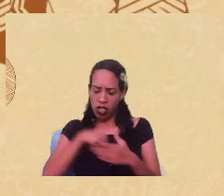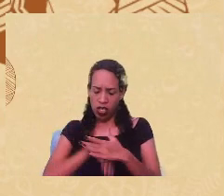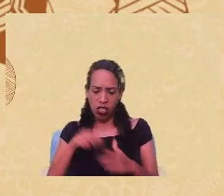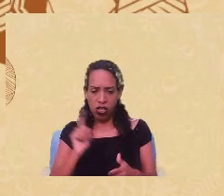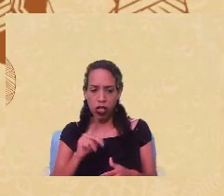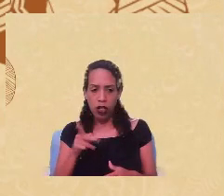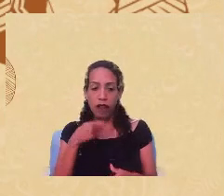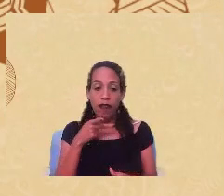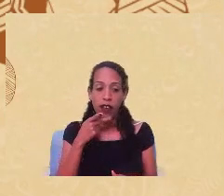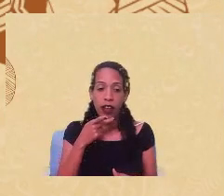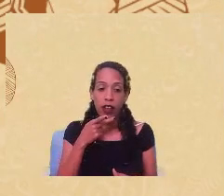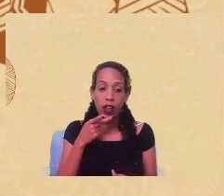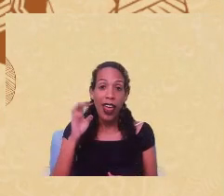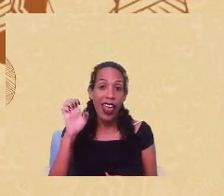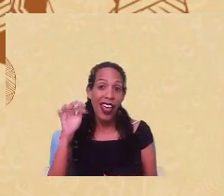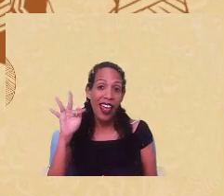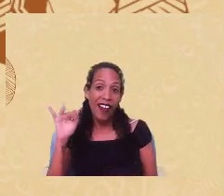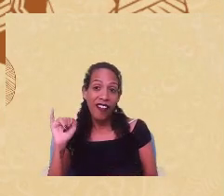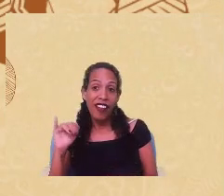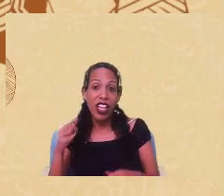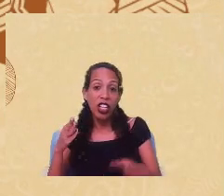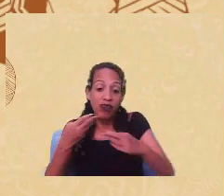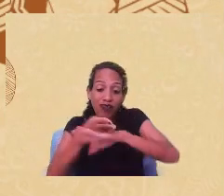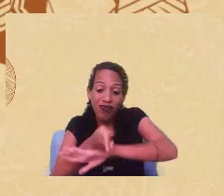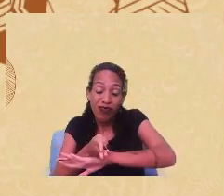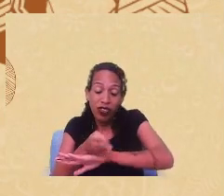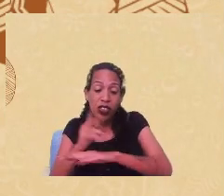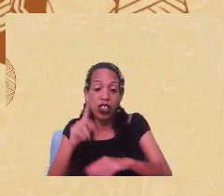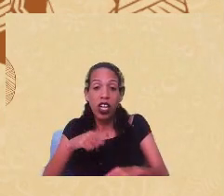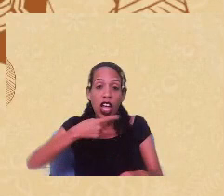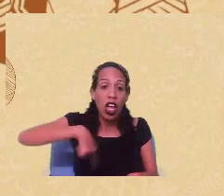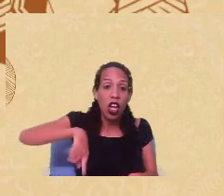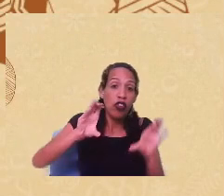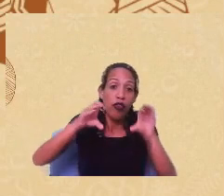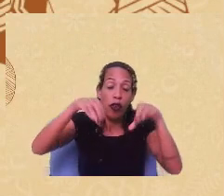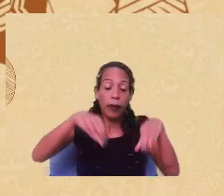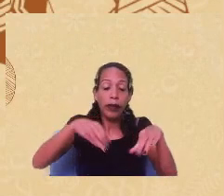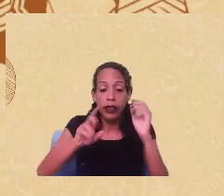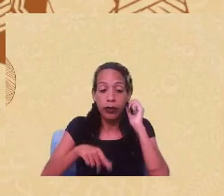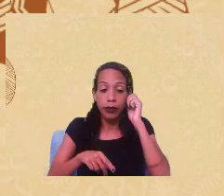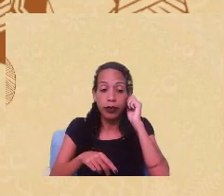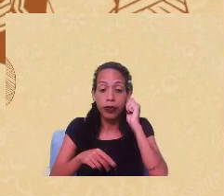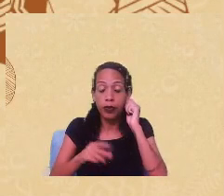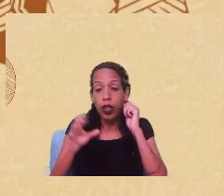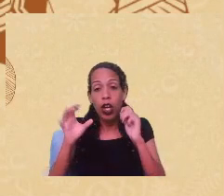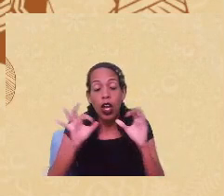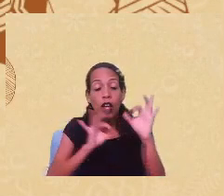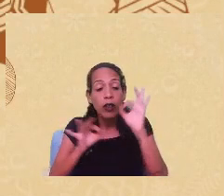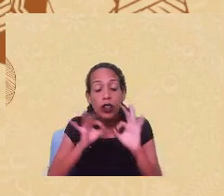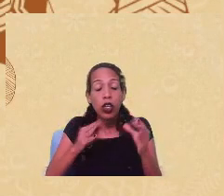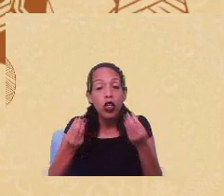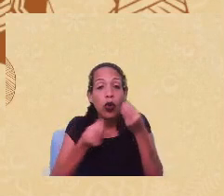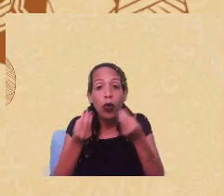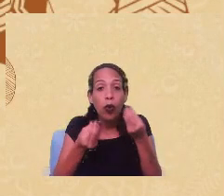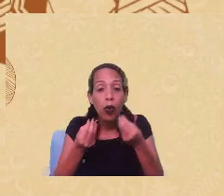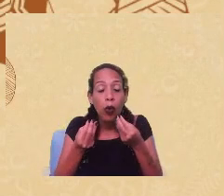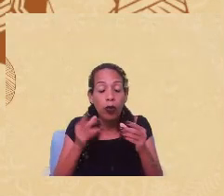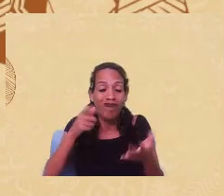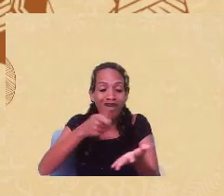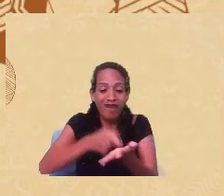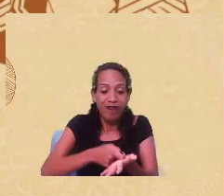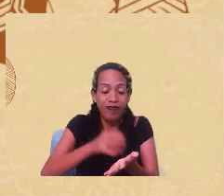está falando dos efeitos desse entrecruzamento na nossa formação, né, na formação dos nossos modos de subjetivação.